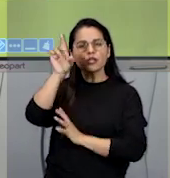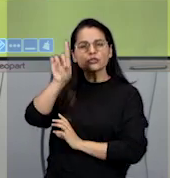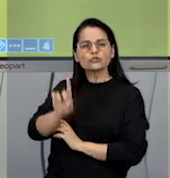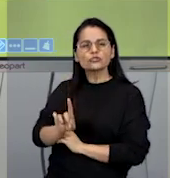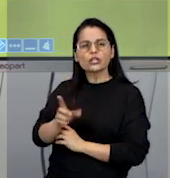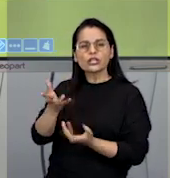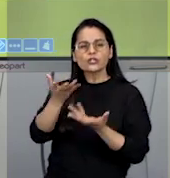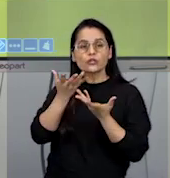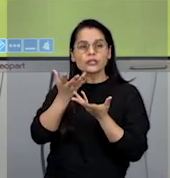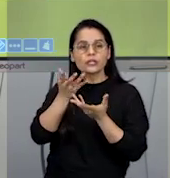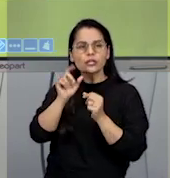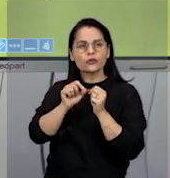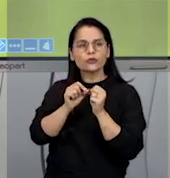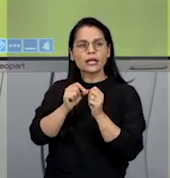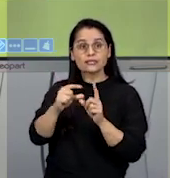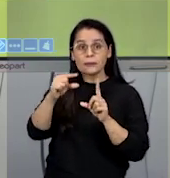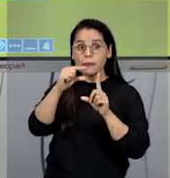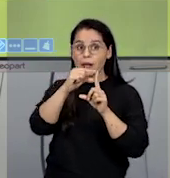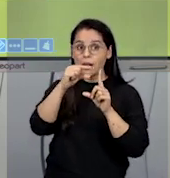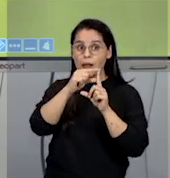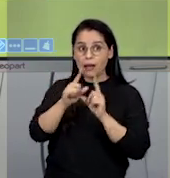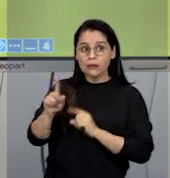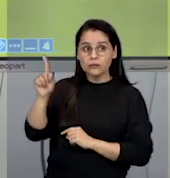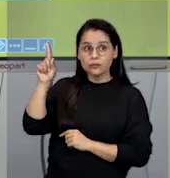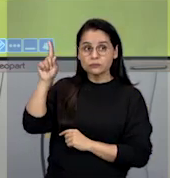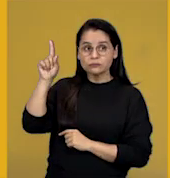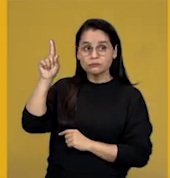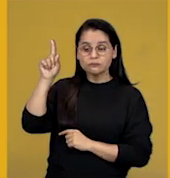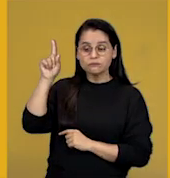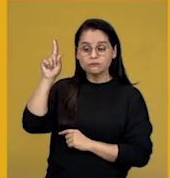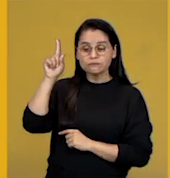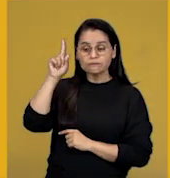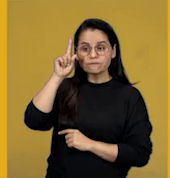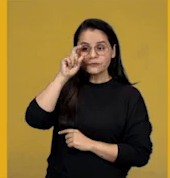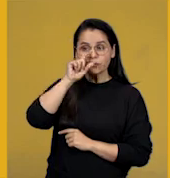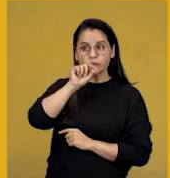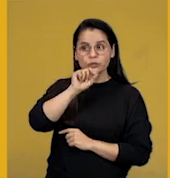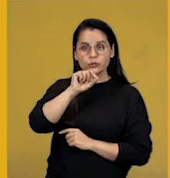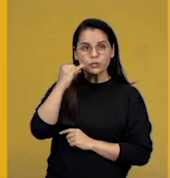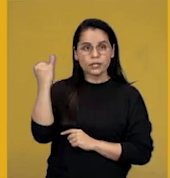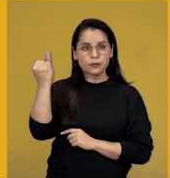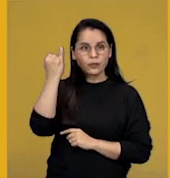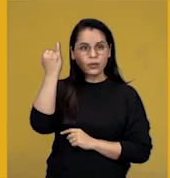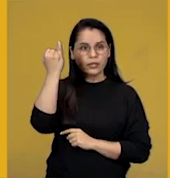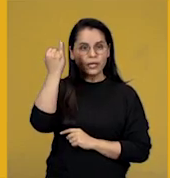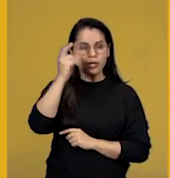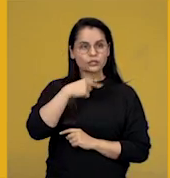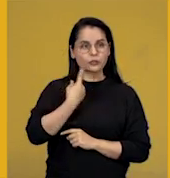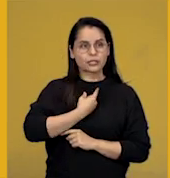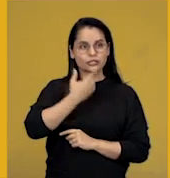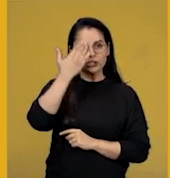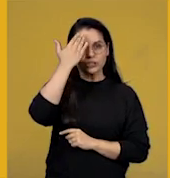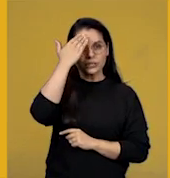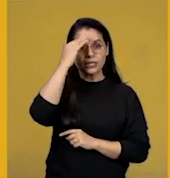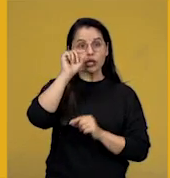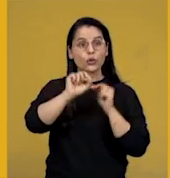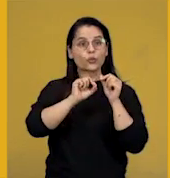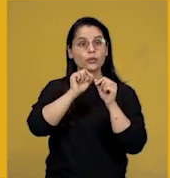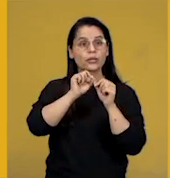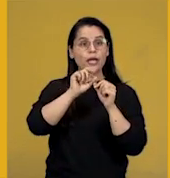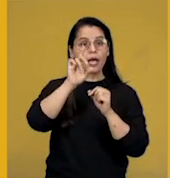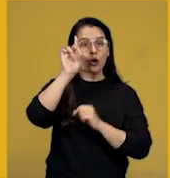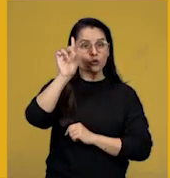queria deixar clara essa palavra aqui, que é uma palavra difícil, mas ela é extremamente importante para a gente entender os direitos humanos.